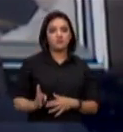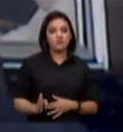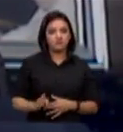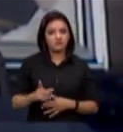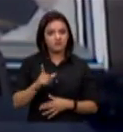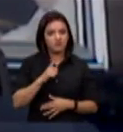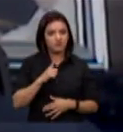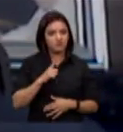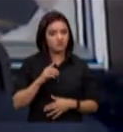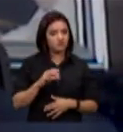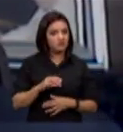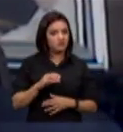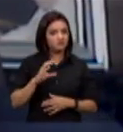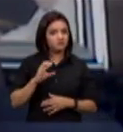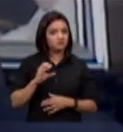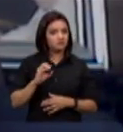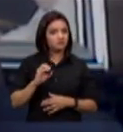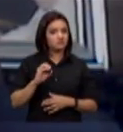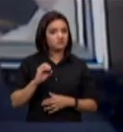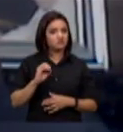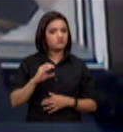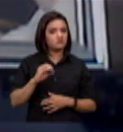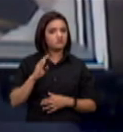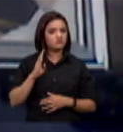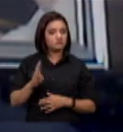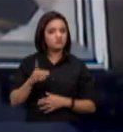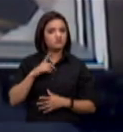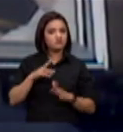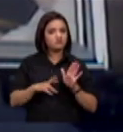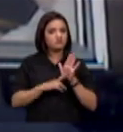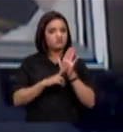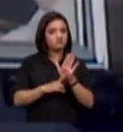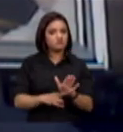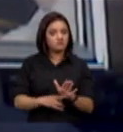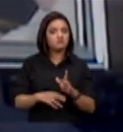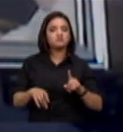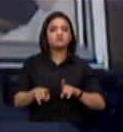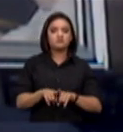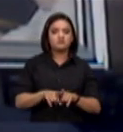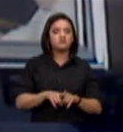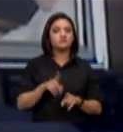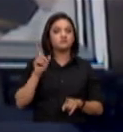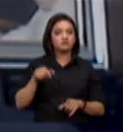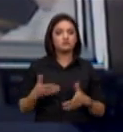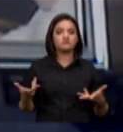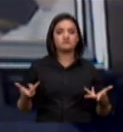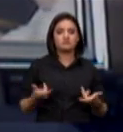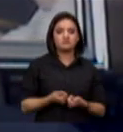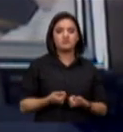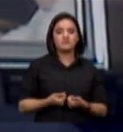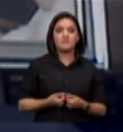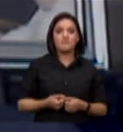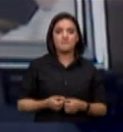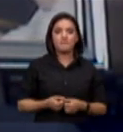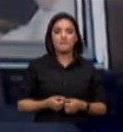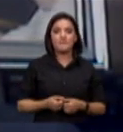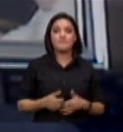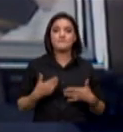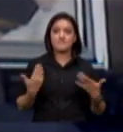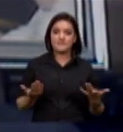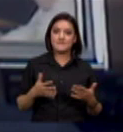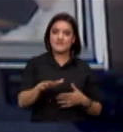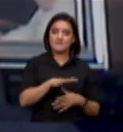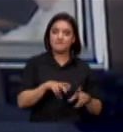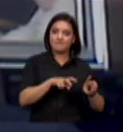pelo OCB com muita competência e que as cooperativas de agropecuárias têm um peso espetacular nesse processo. O teatro de agropecuárias, reitero,